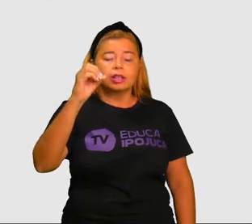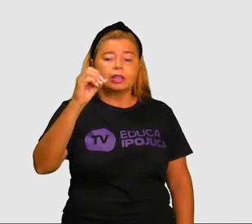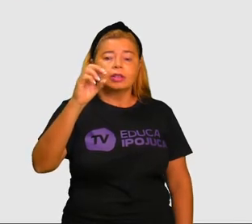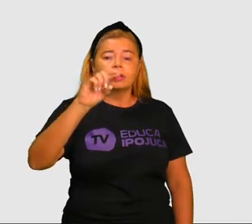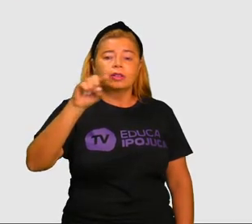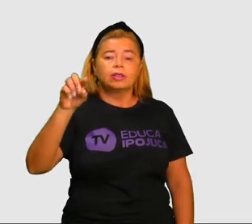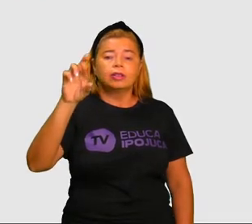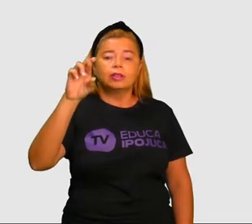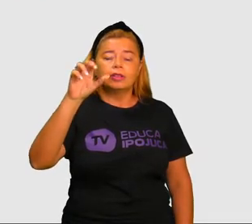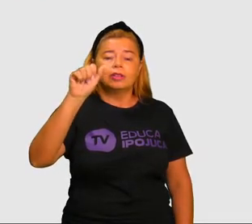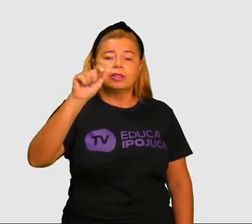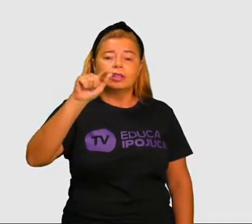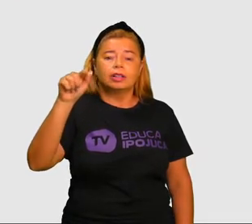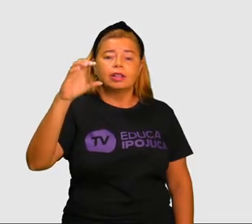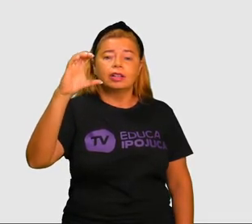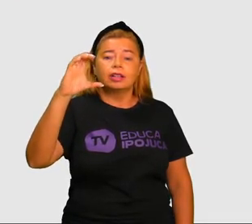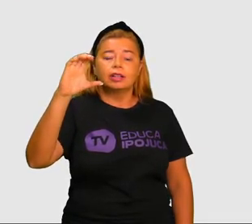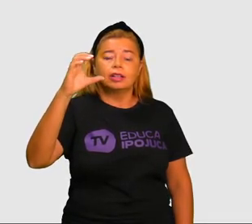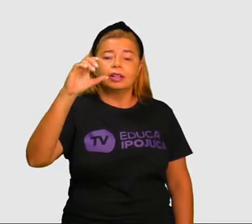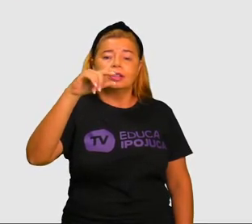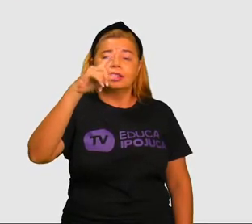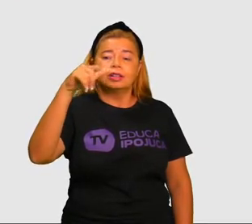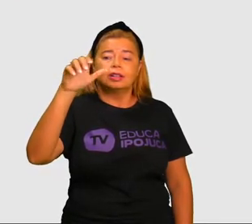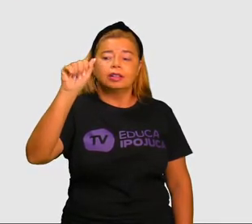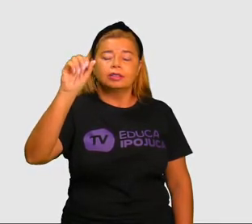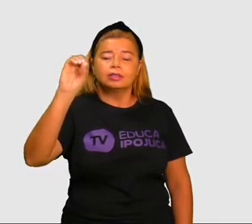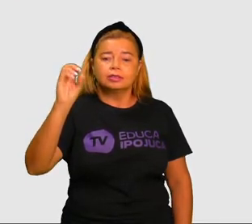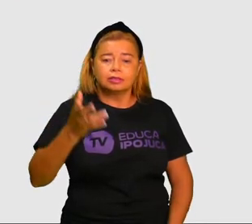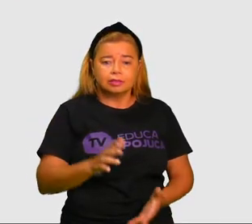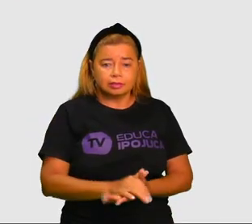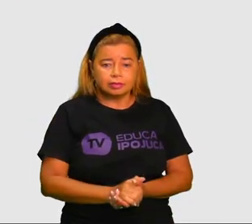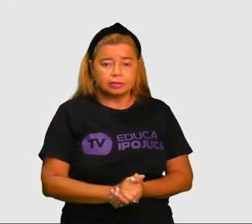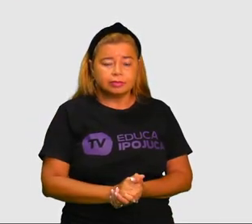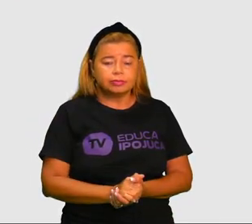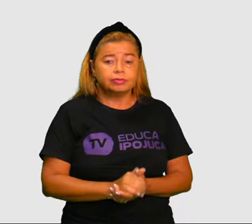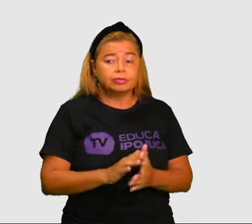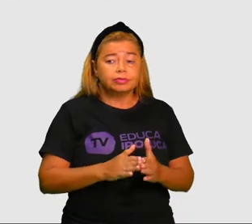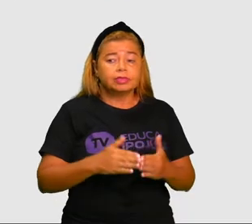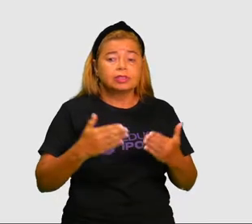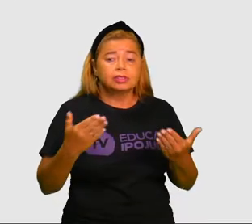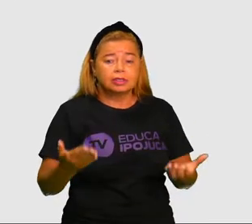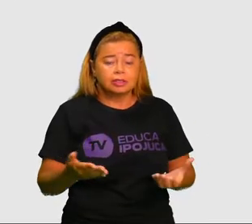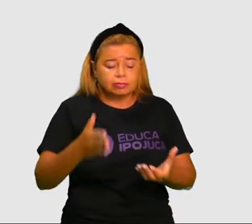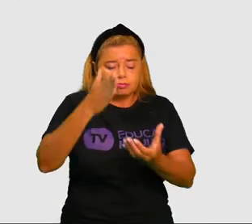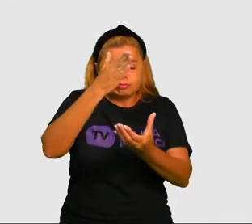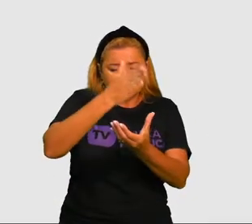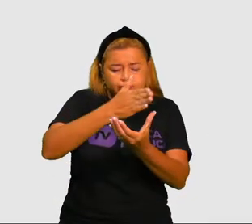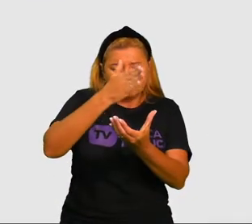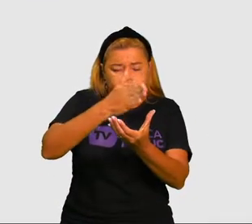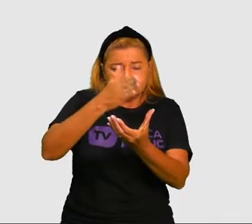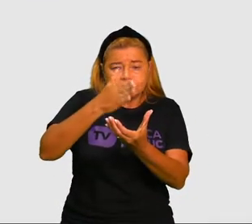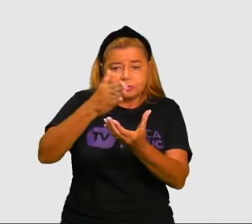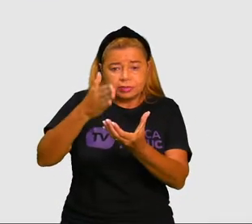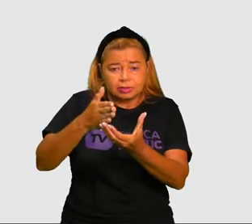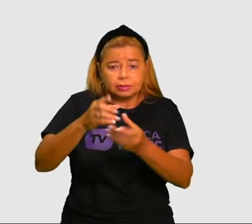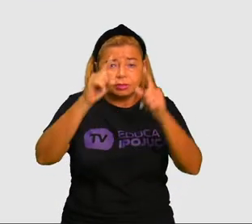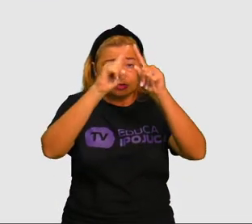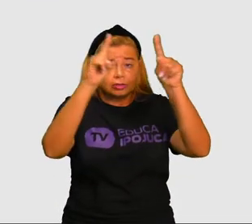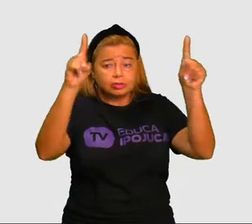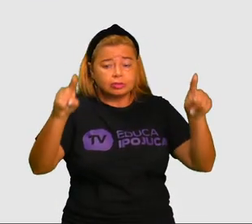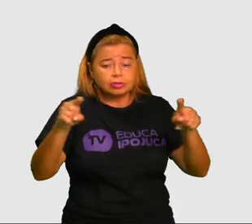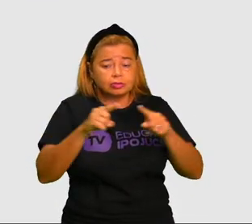abri a boca? Muito bem. É só colocar as sílabas nos quadrinhos. Certo?